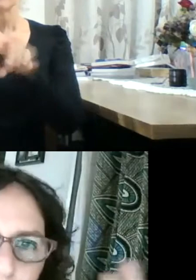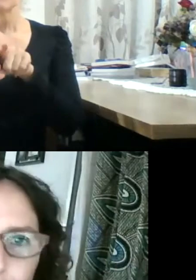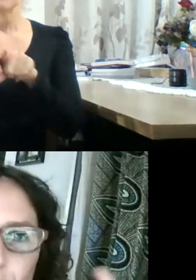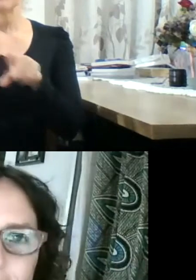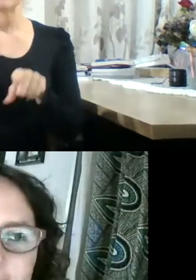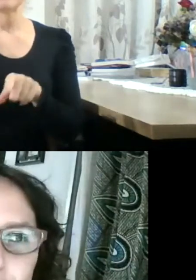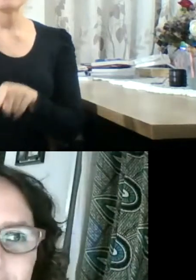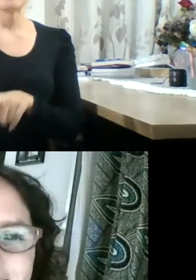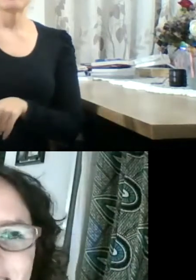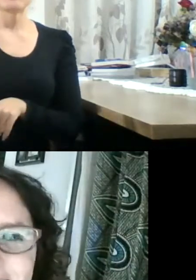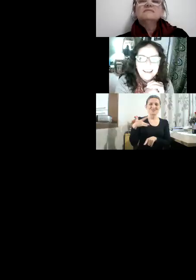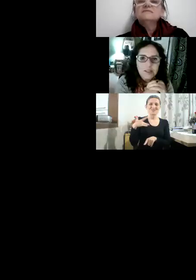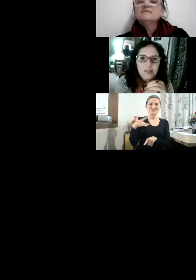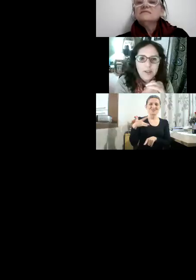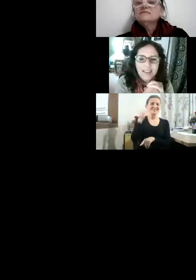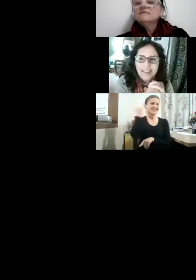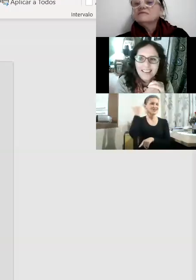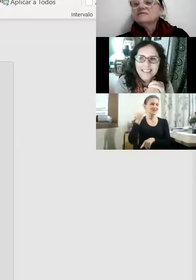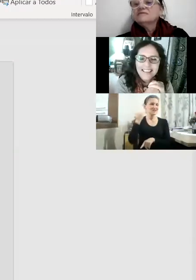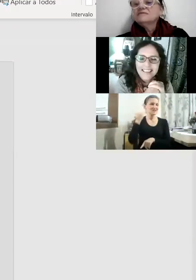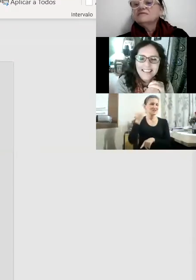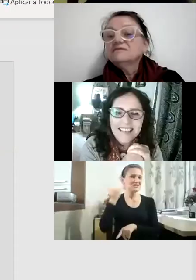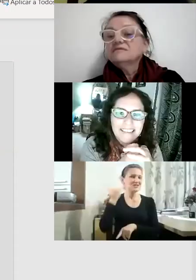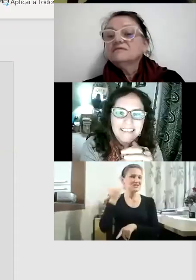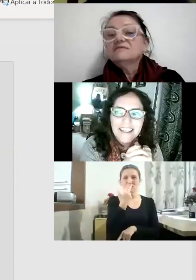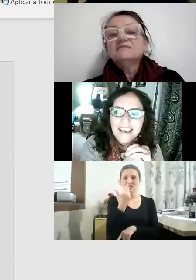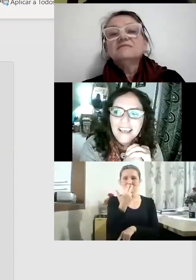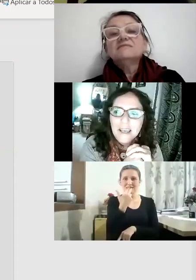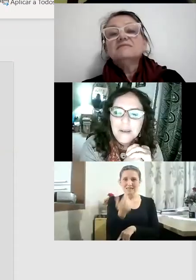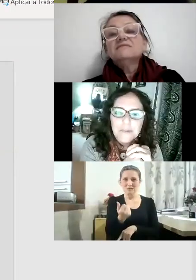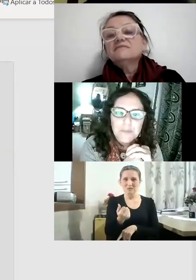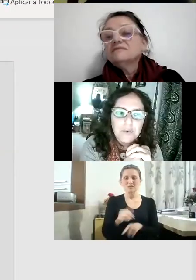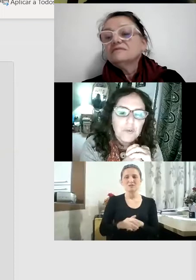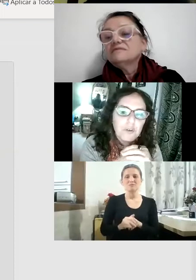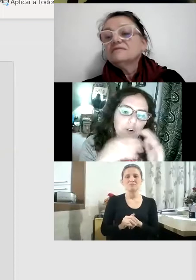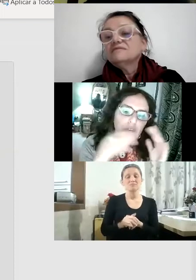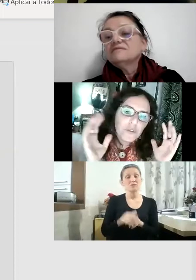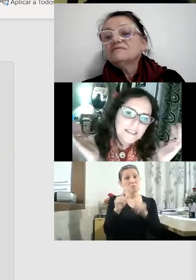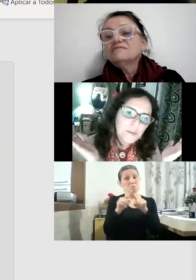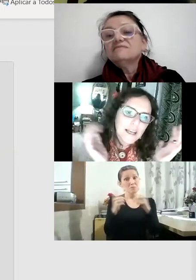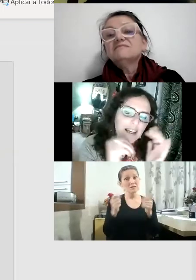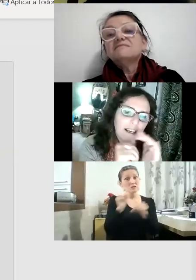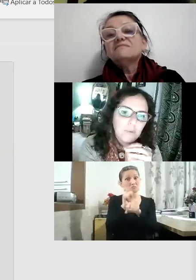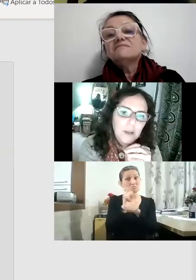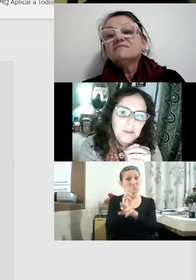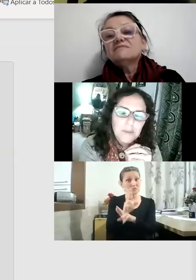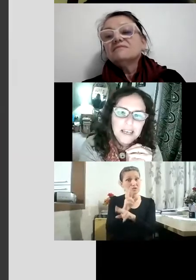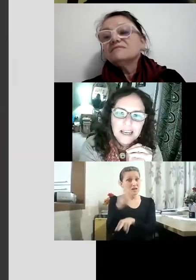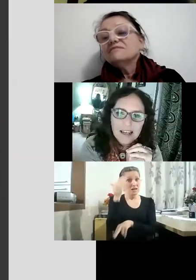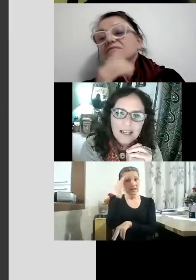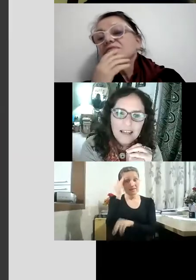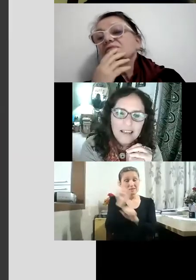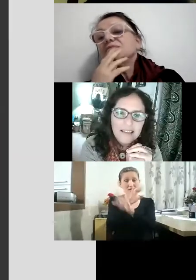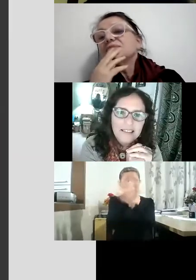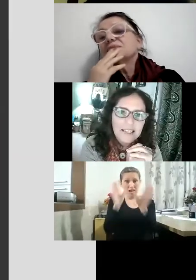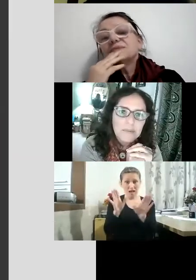as duas línguas. Espero que entenda também. Bom, eu vou fazer uma primeira